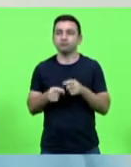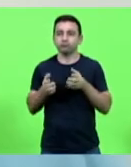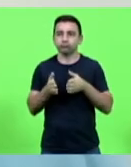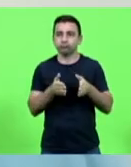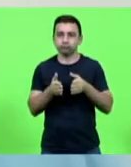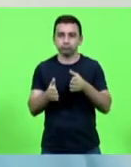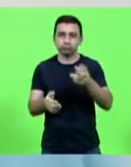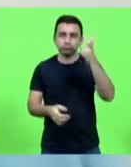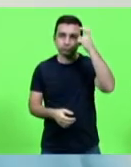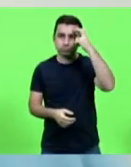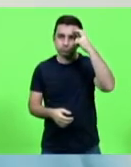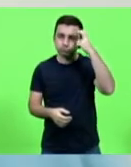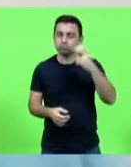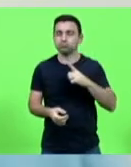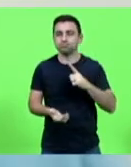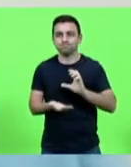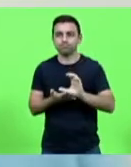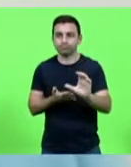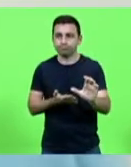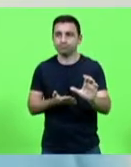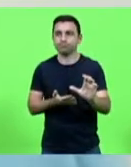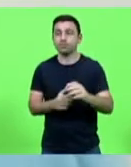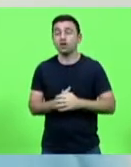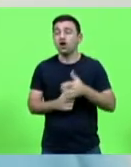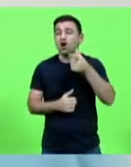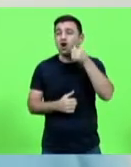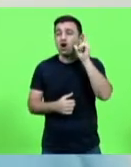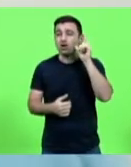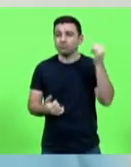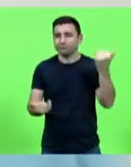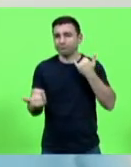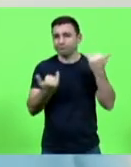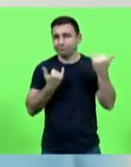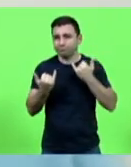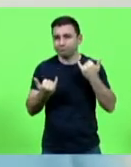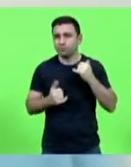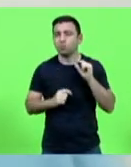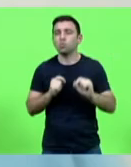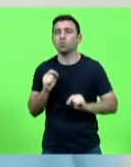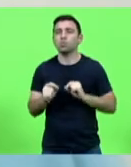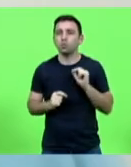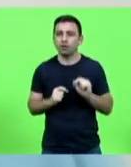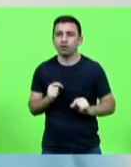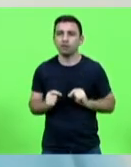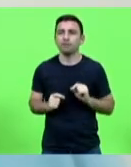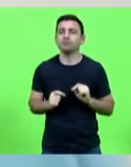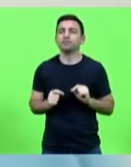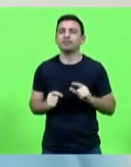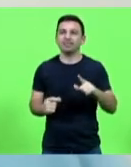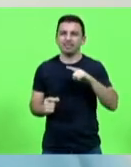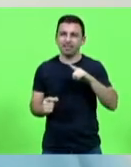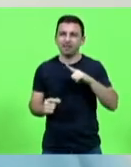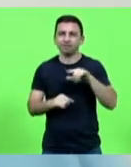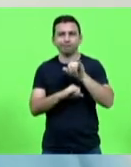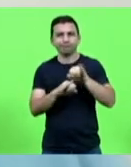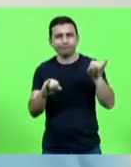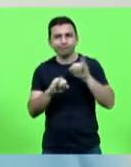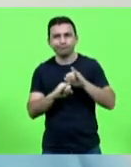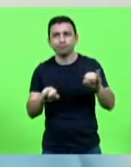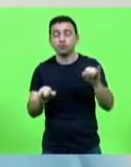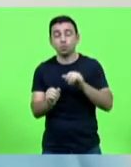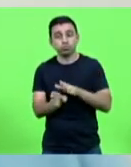Nós tivemos a notícia ontem de que o governo federal publicou um comunicado em que orienta estados e